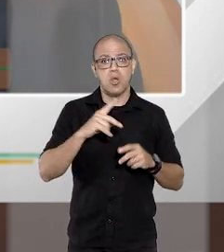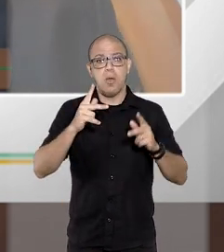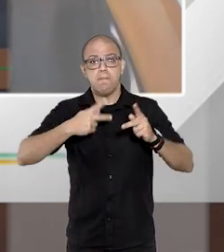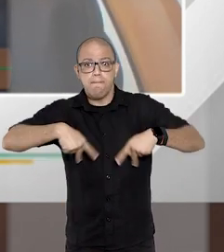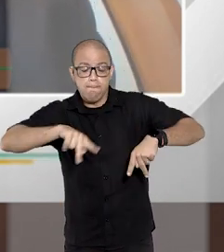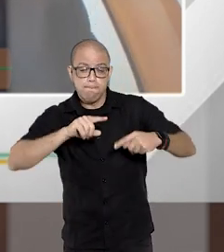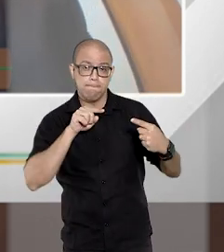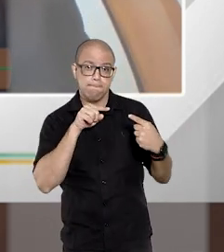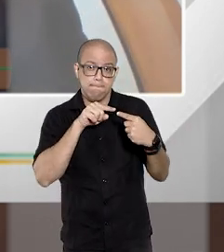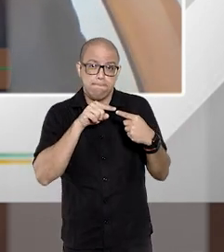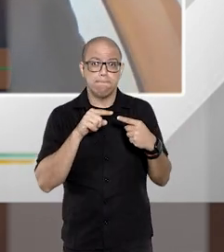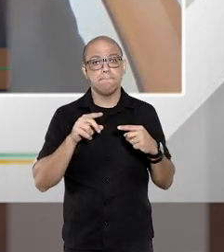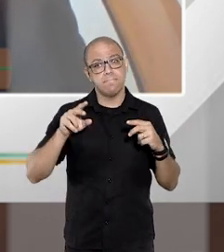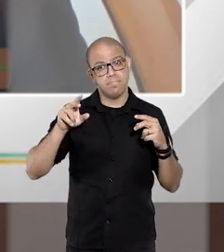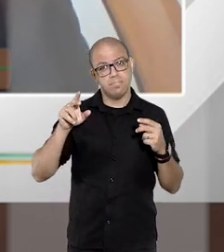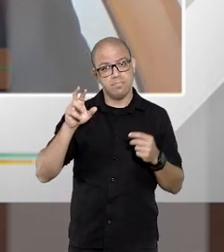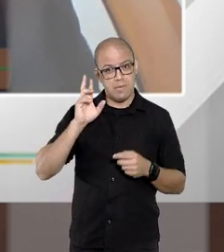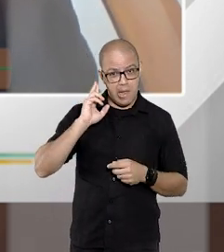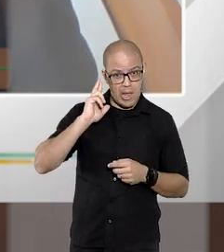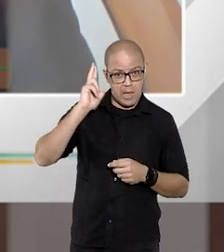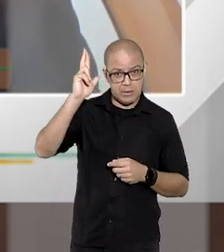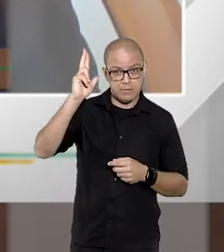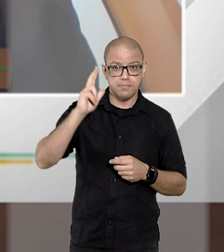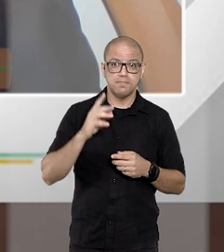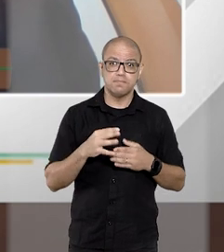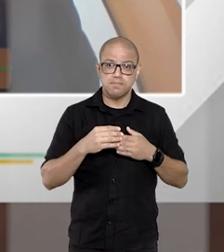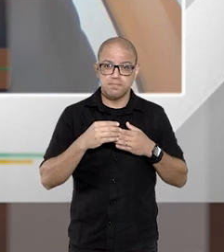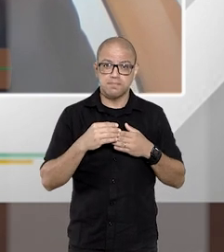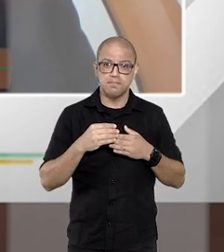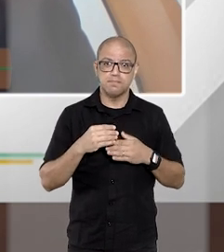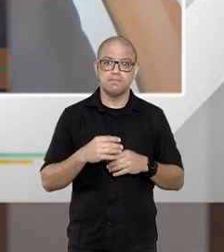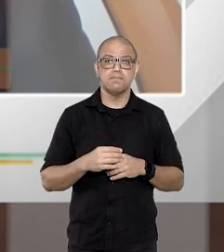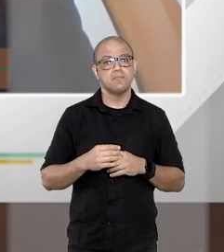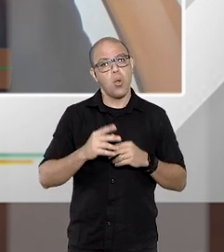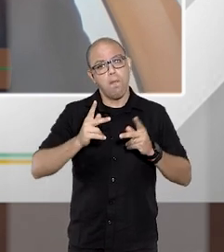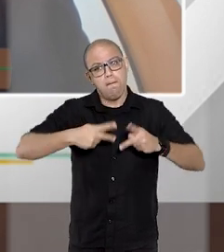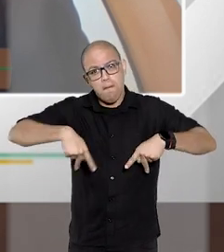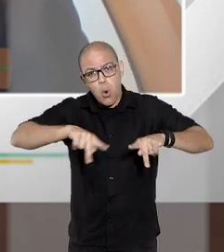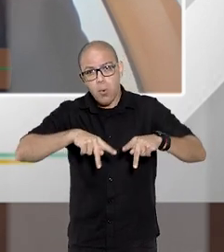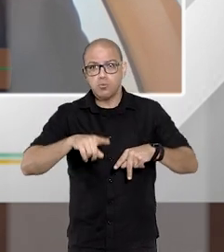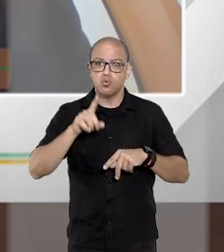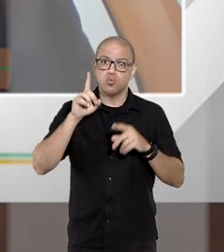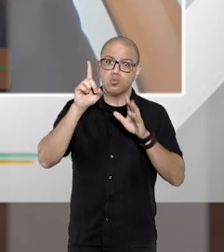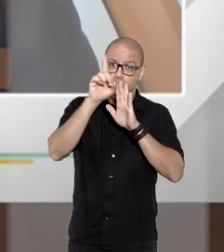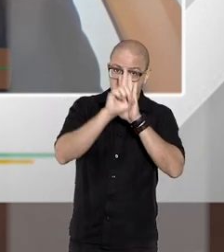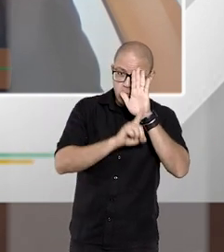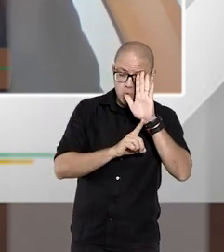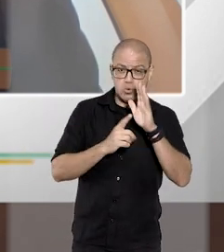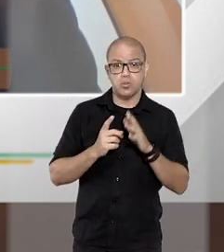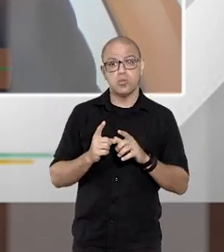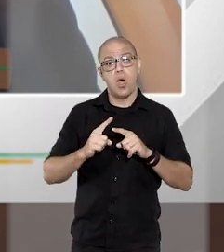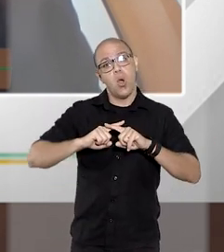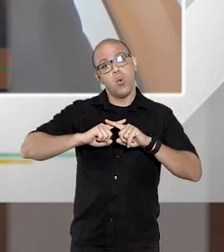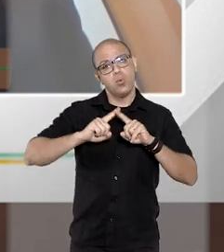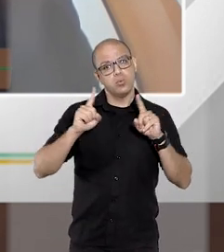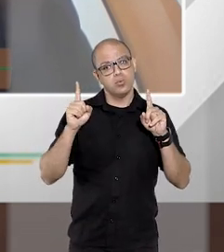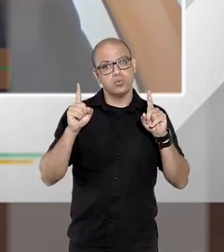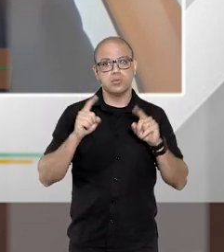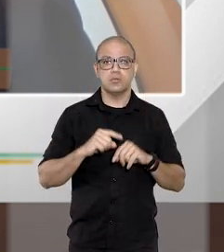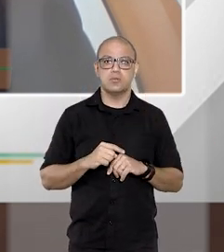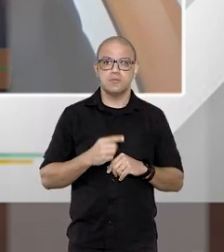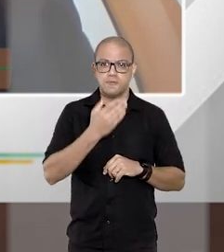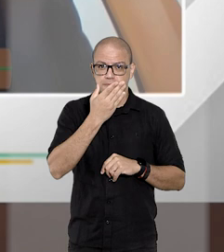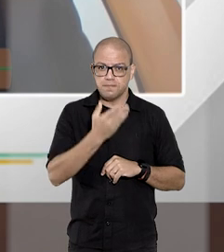natureza pública, se regem por um regime público de direito, ao contrário, justamente